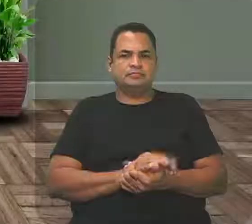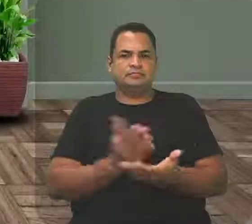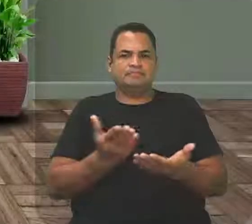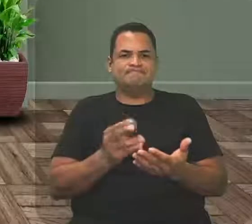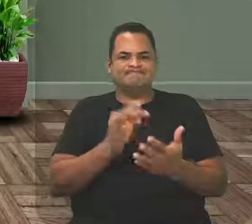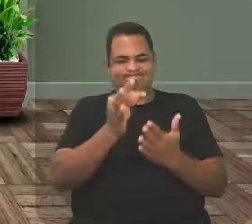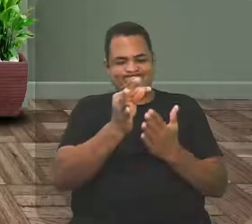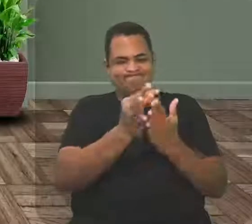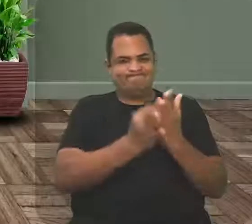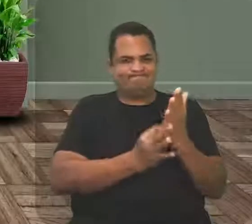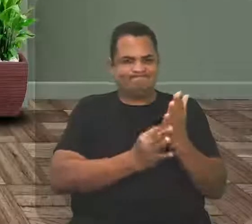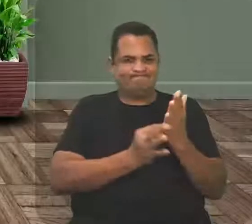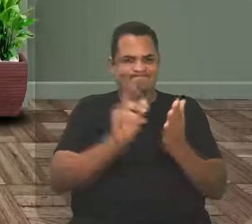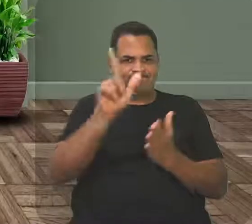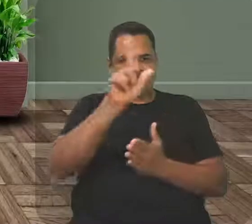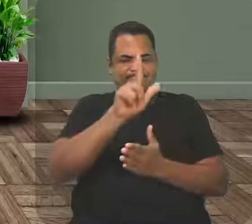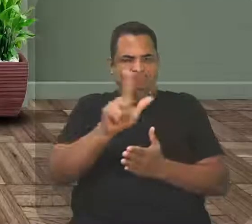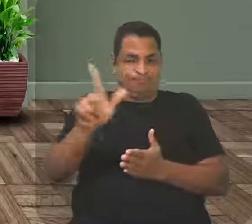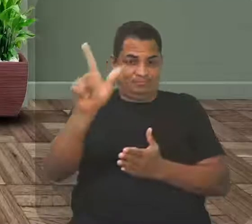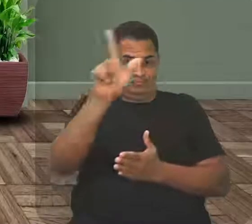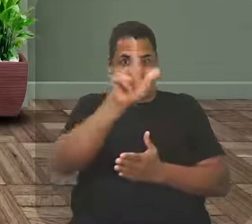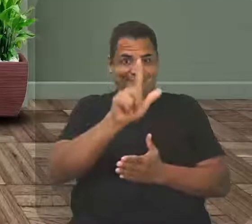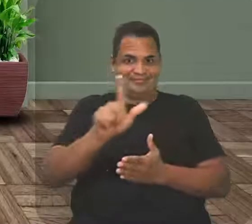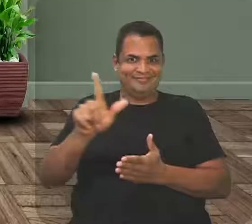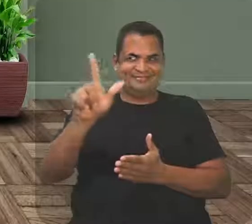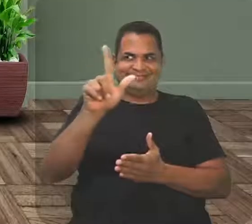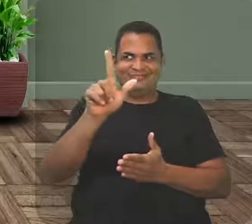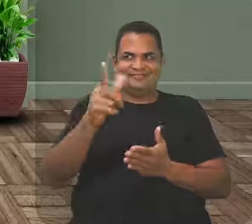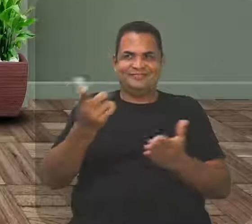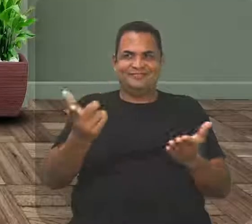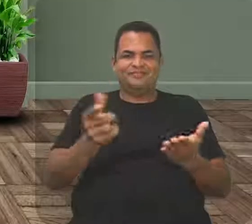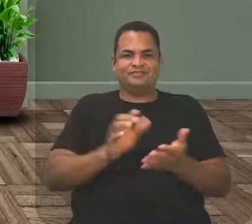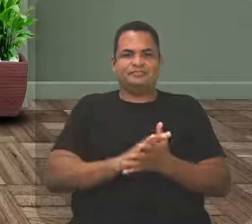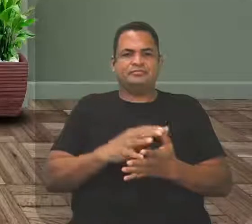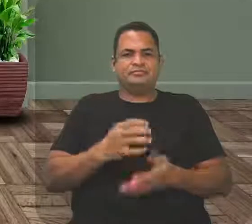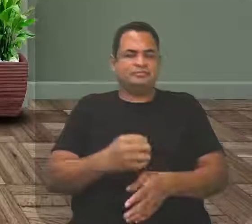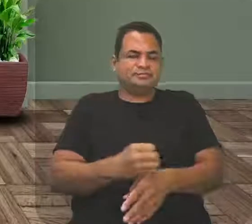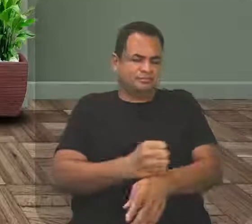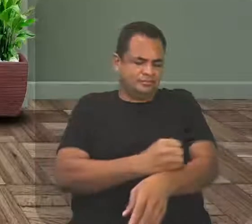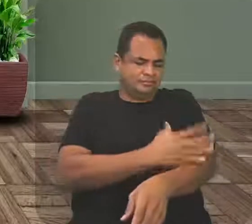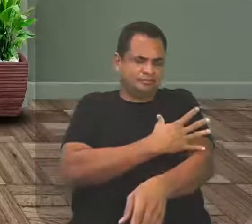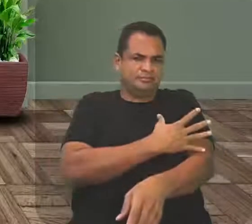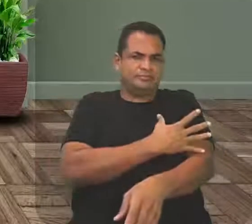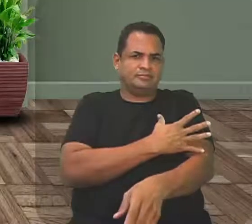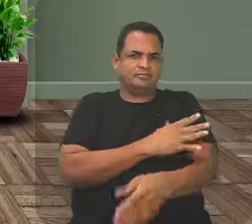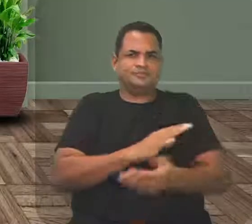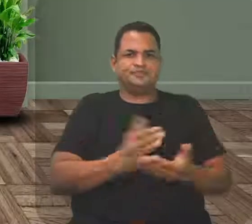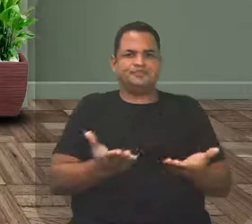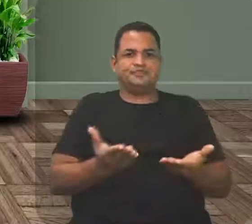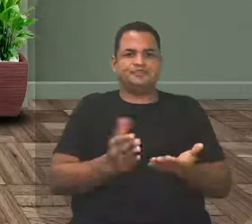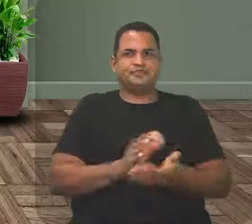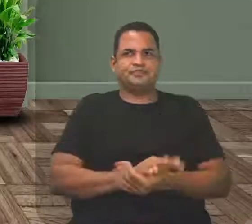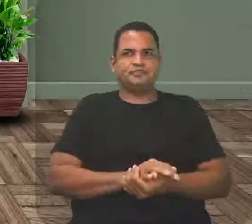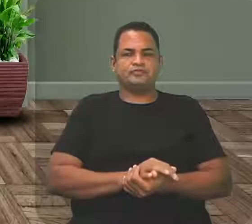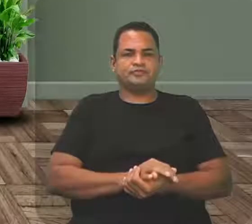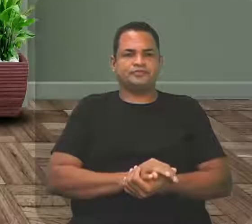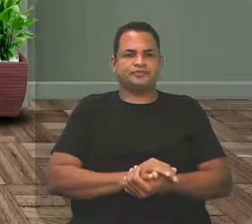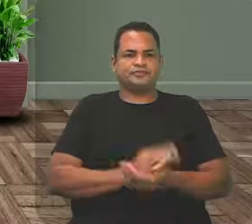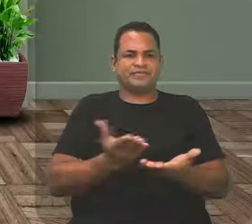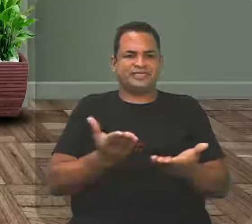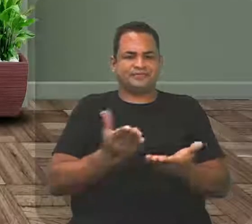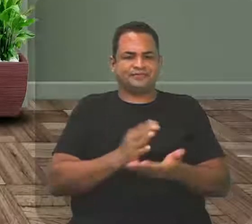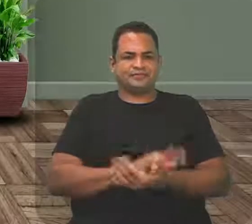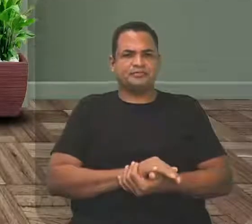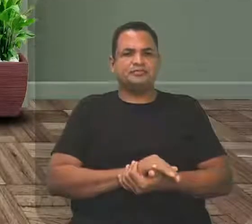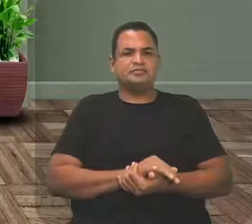o texto literário vai mexer, olha só, com as suas emoções, tá? Se não mexer, esse